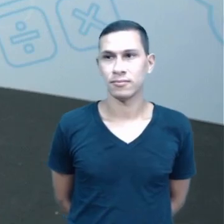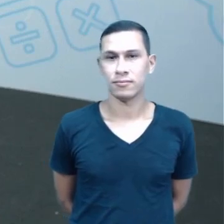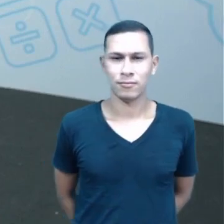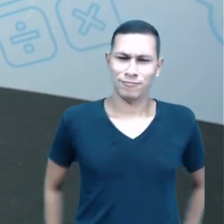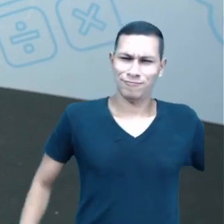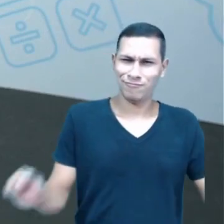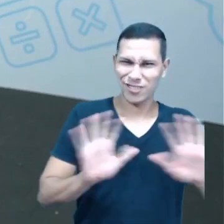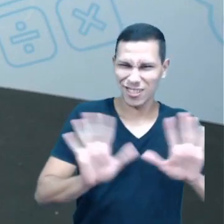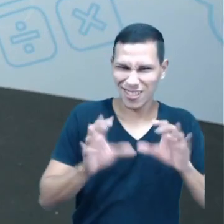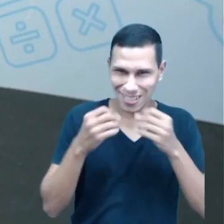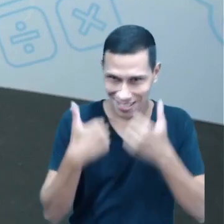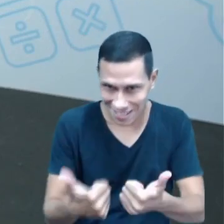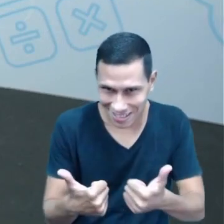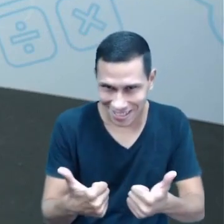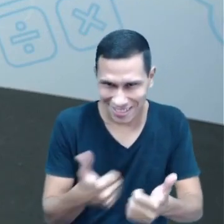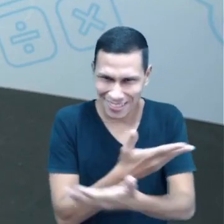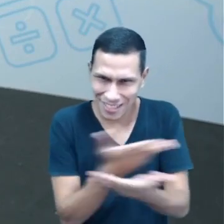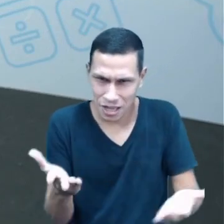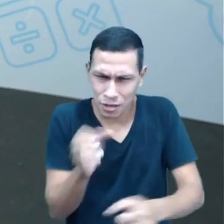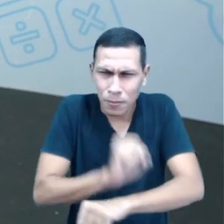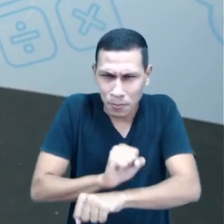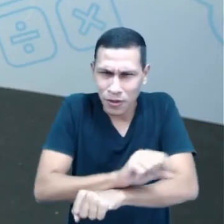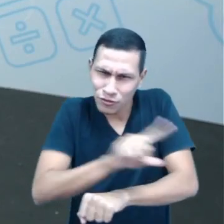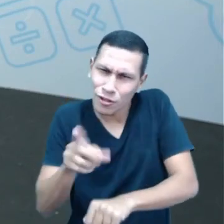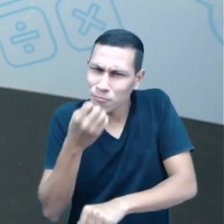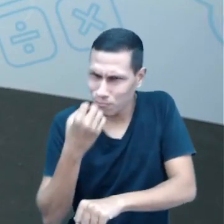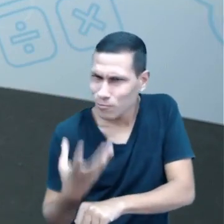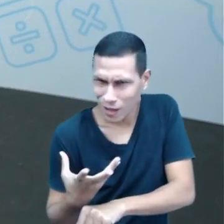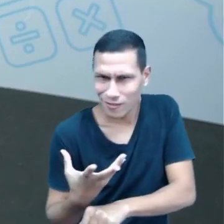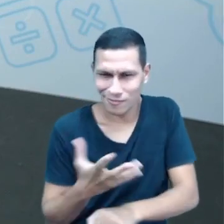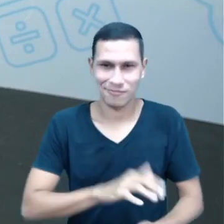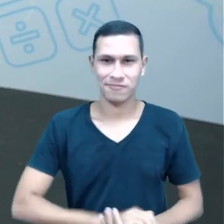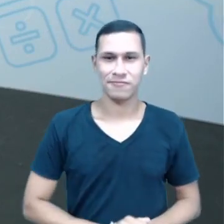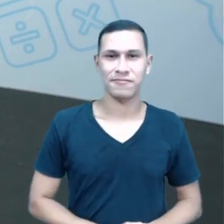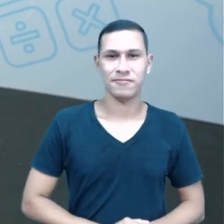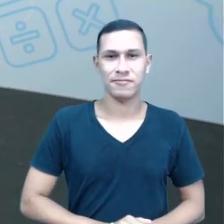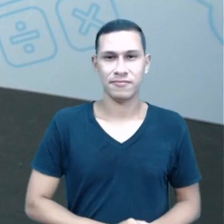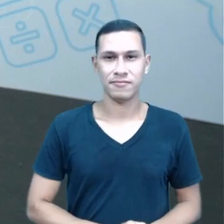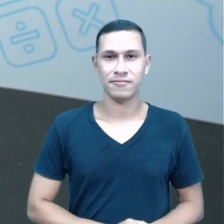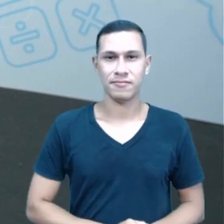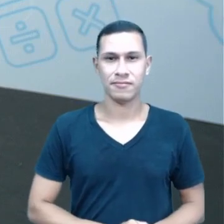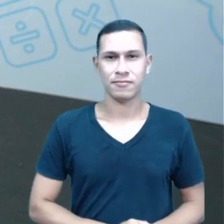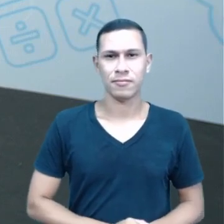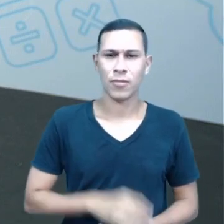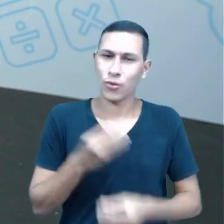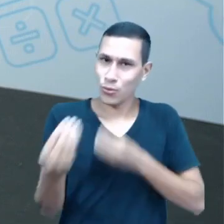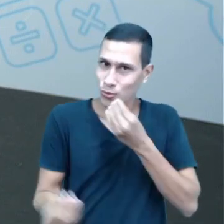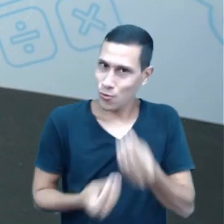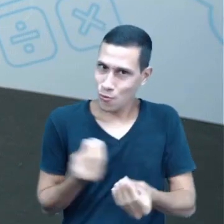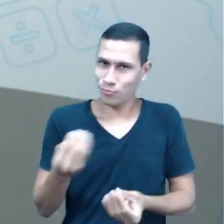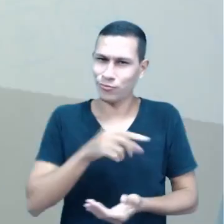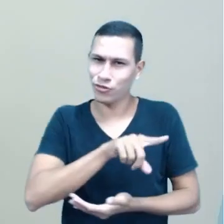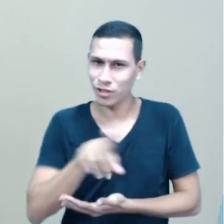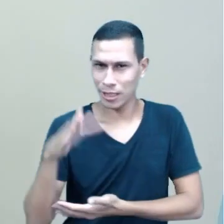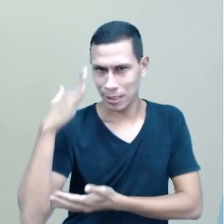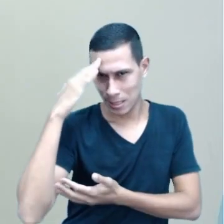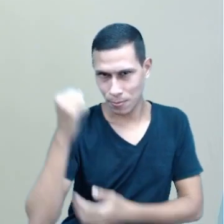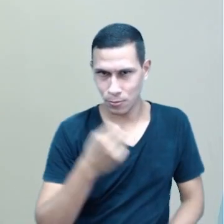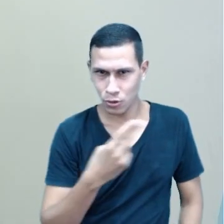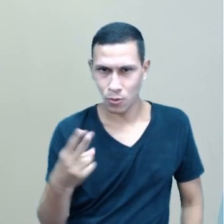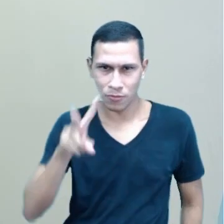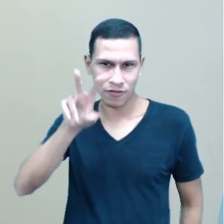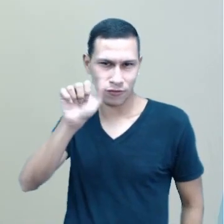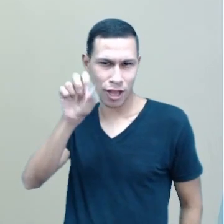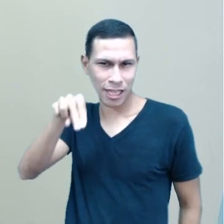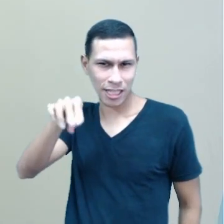Olá, tudo bem com vocês? Espero que sim, todos estejam muito bem. Como vocês já sabem, meu nome é Vanessa Lóio,